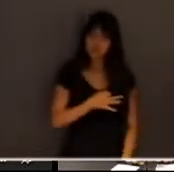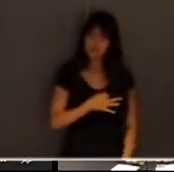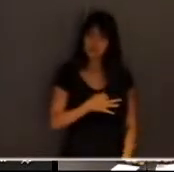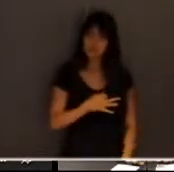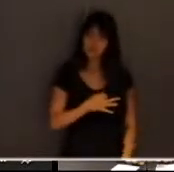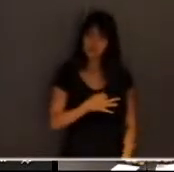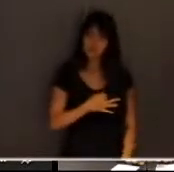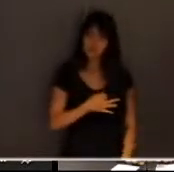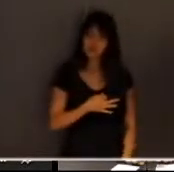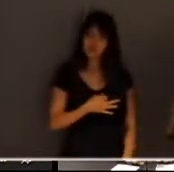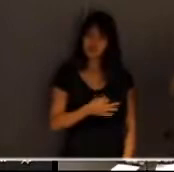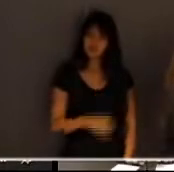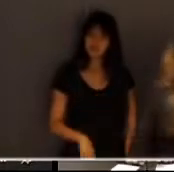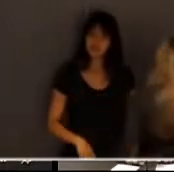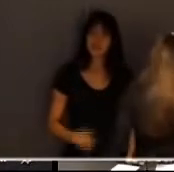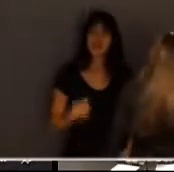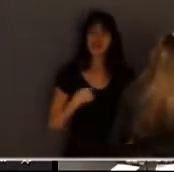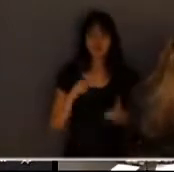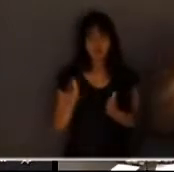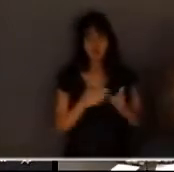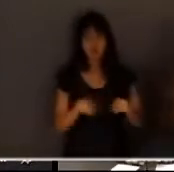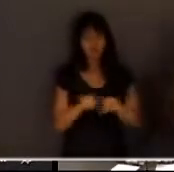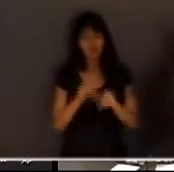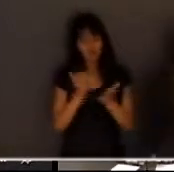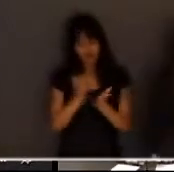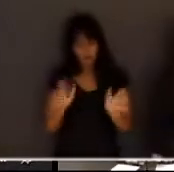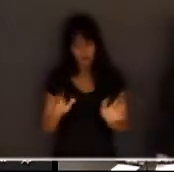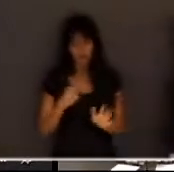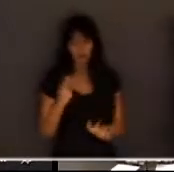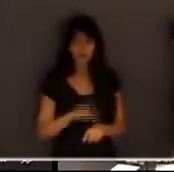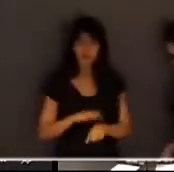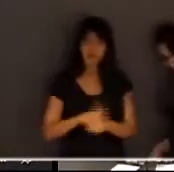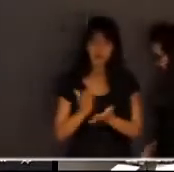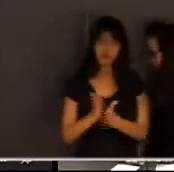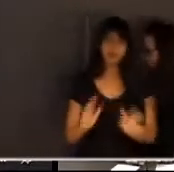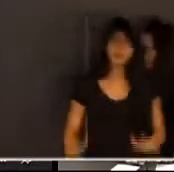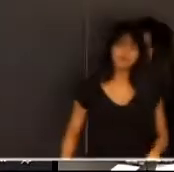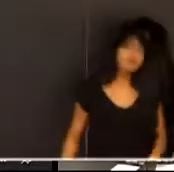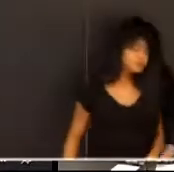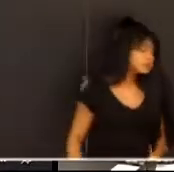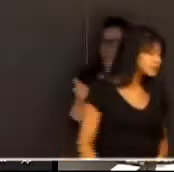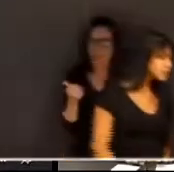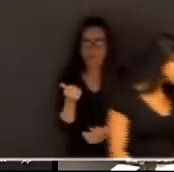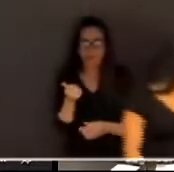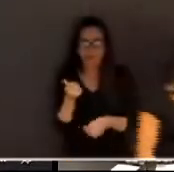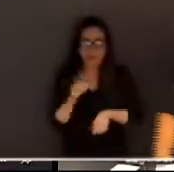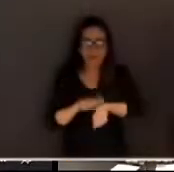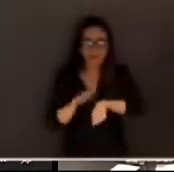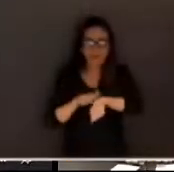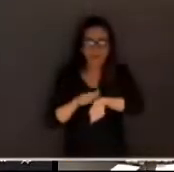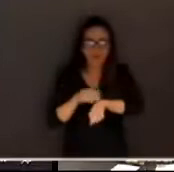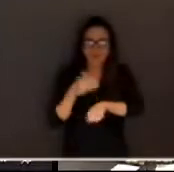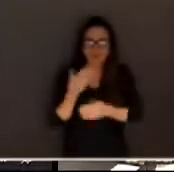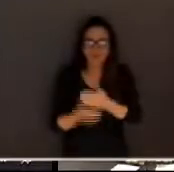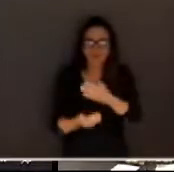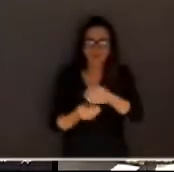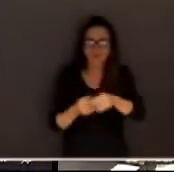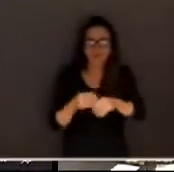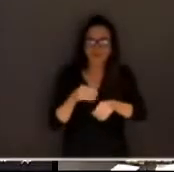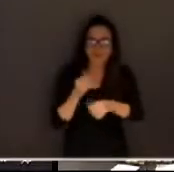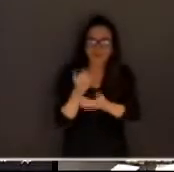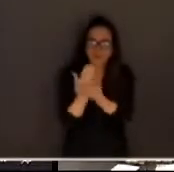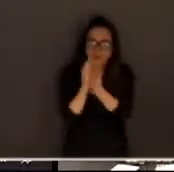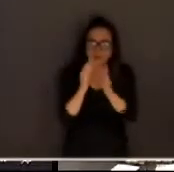promovida eu caminho para o encerramento o tempo urge nós somos atropelados pelo Deus Cronos procurei